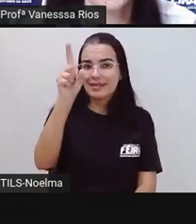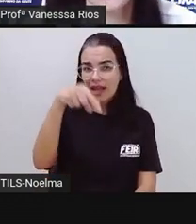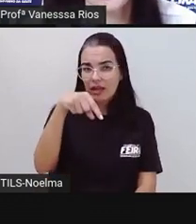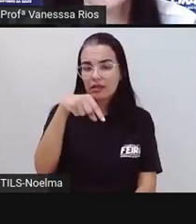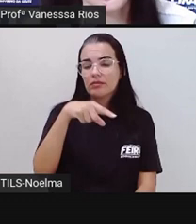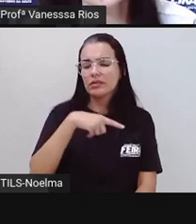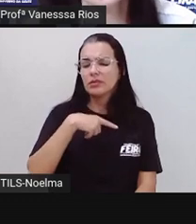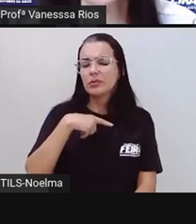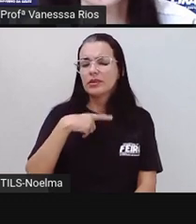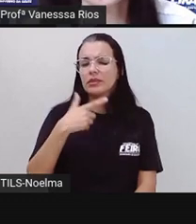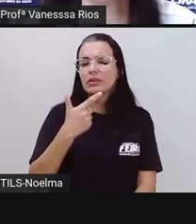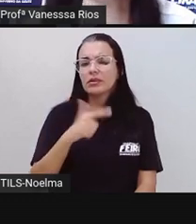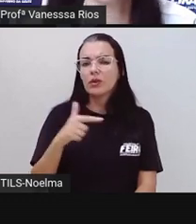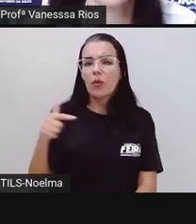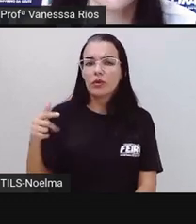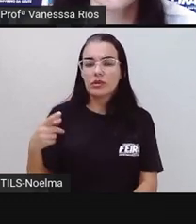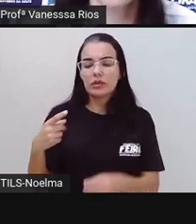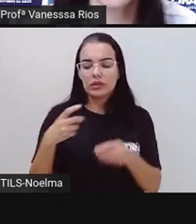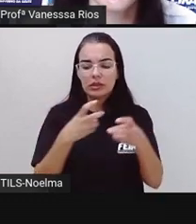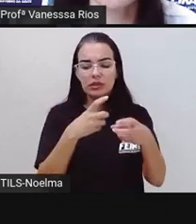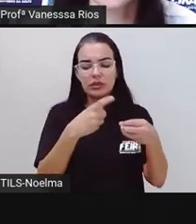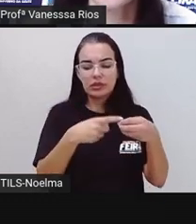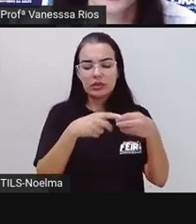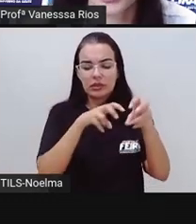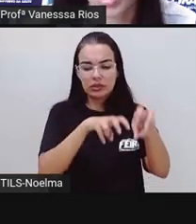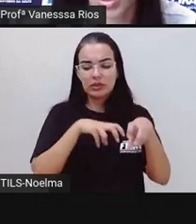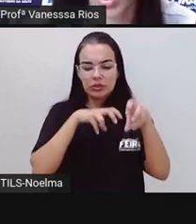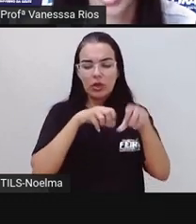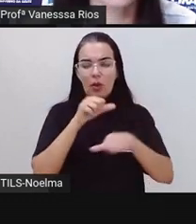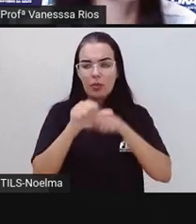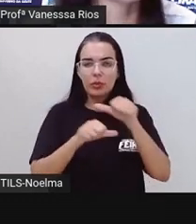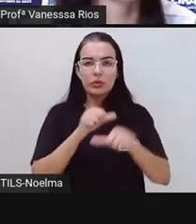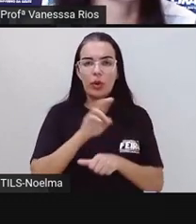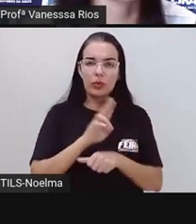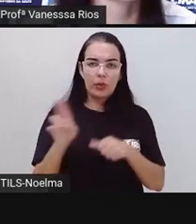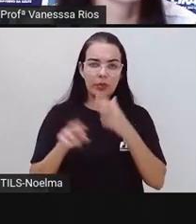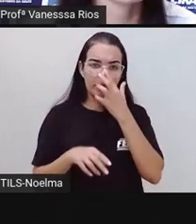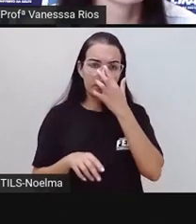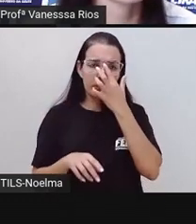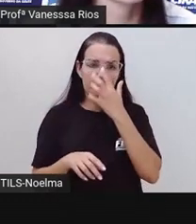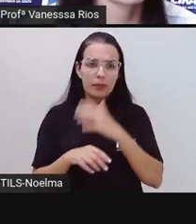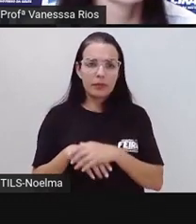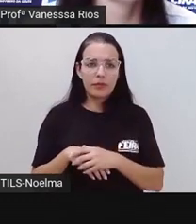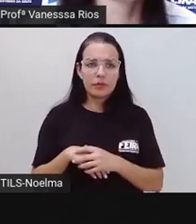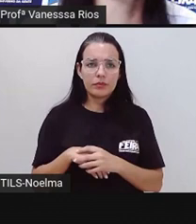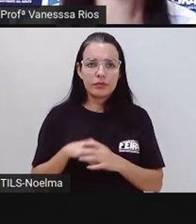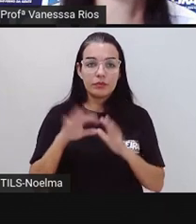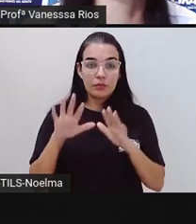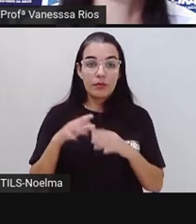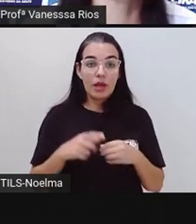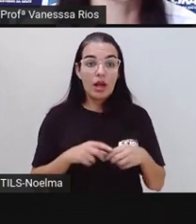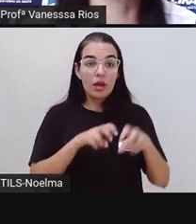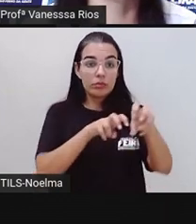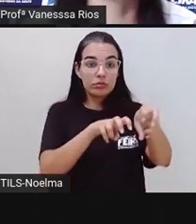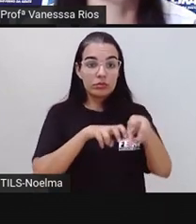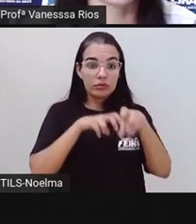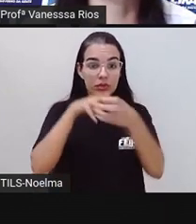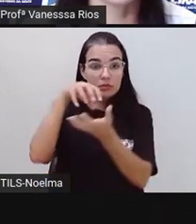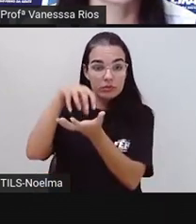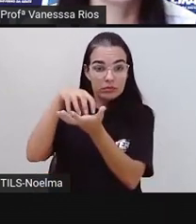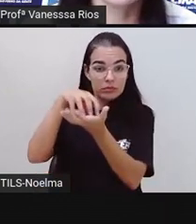distritos de Feira de Santana, que também mudaram de nome no decorrer do tempo. O distrito está